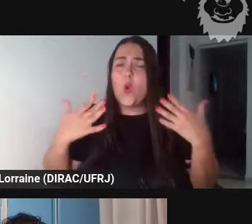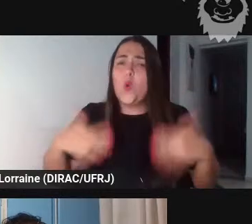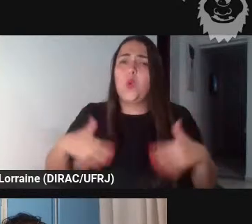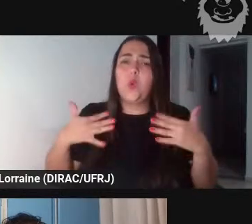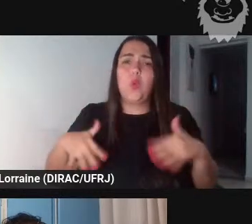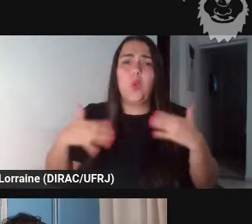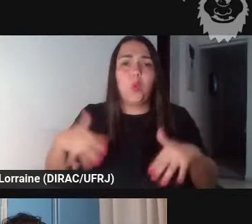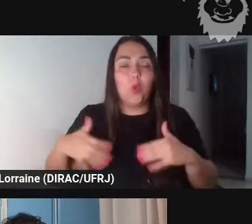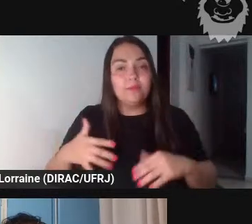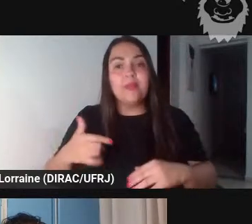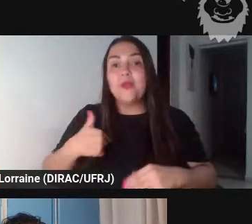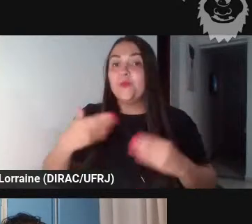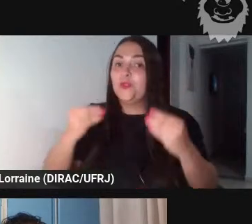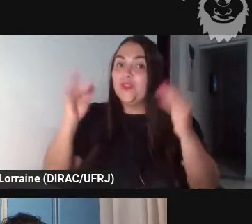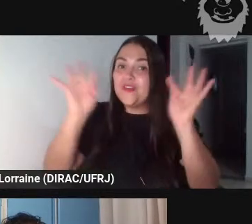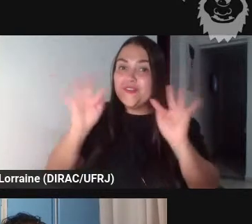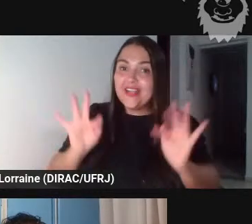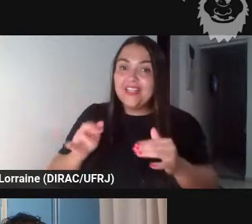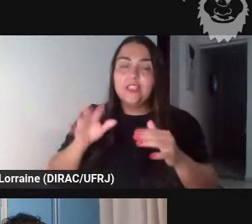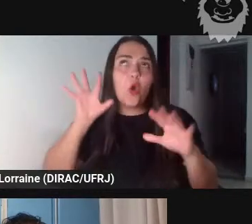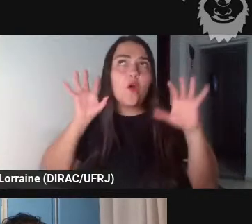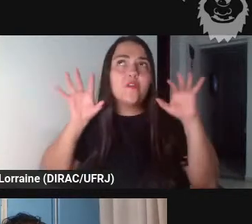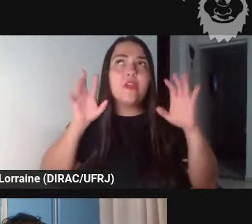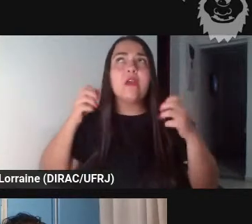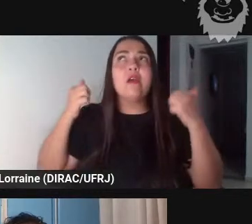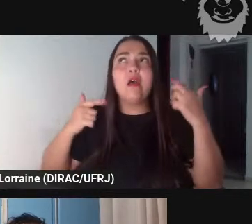estou muito feliz em poder ouvi-las